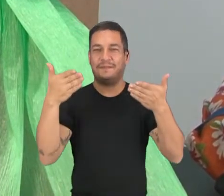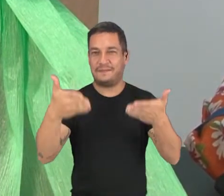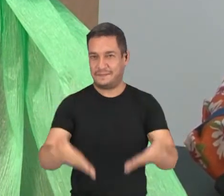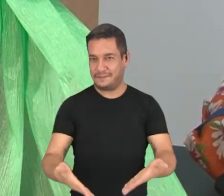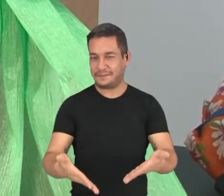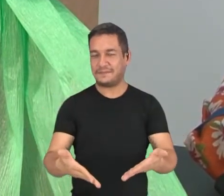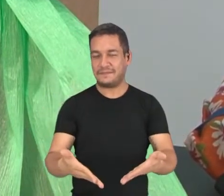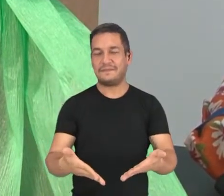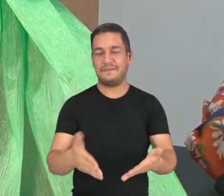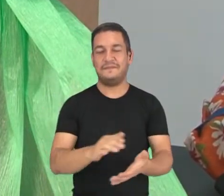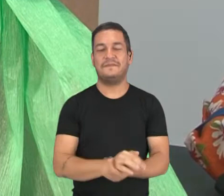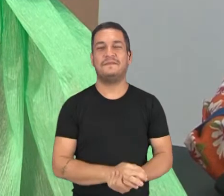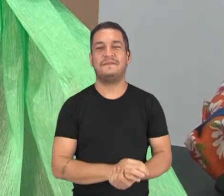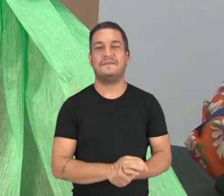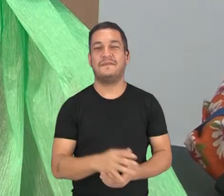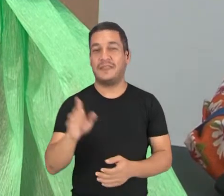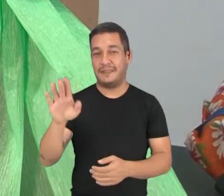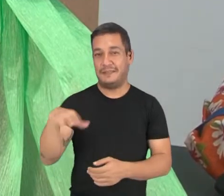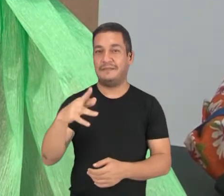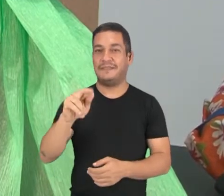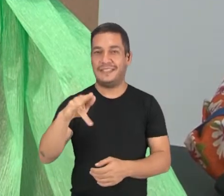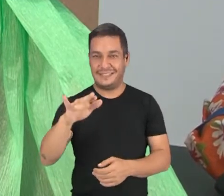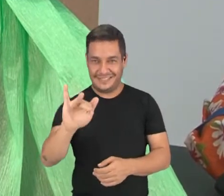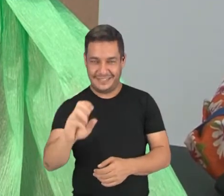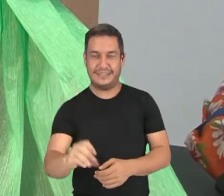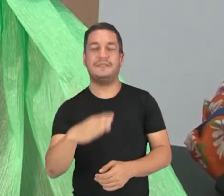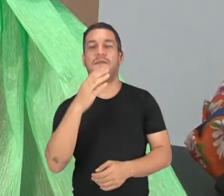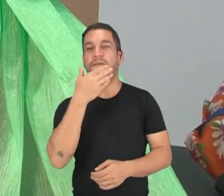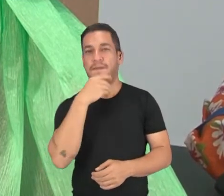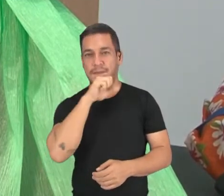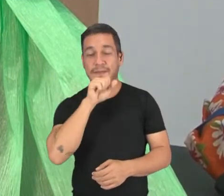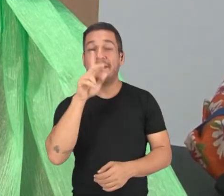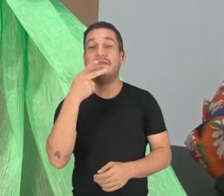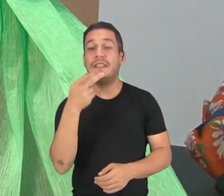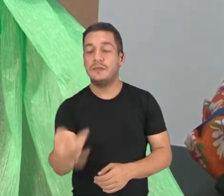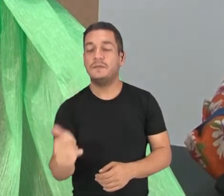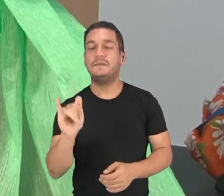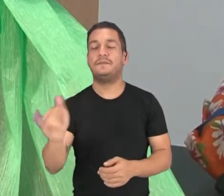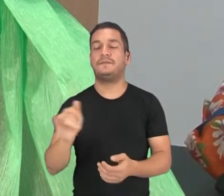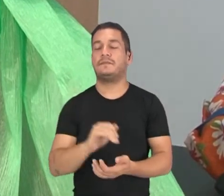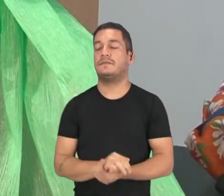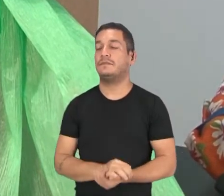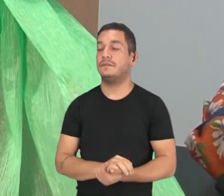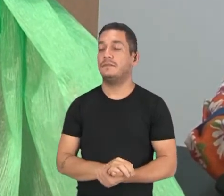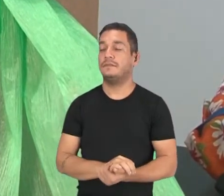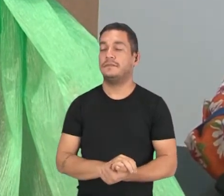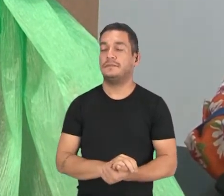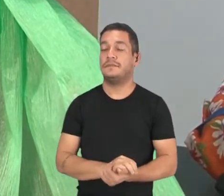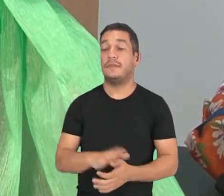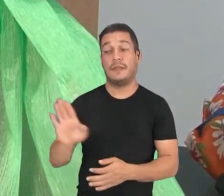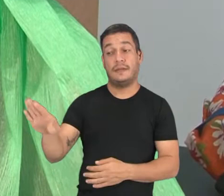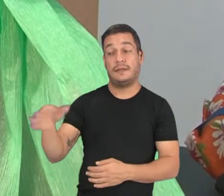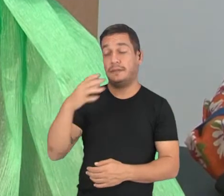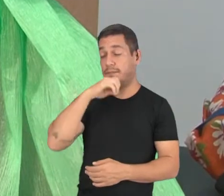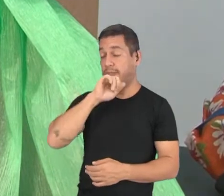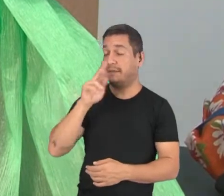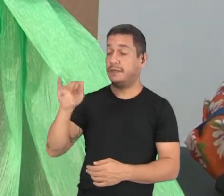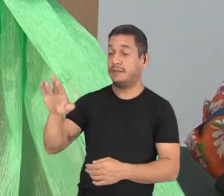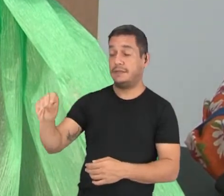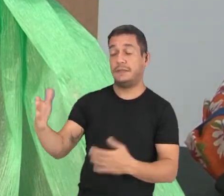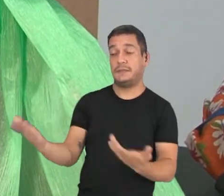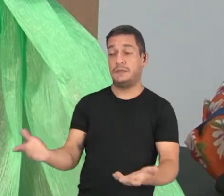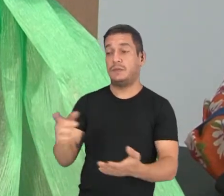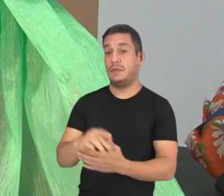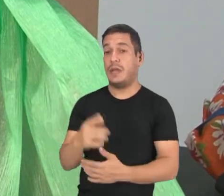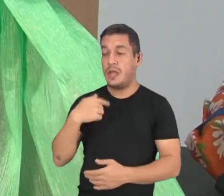para o Francisco, pai Francisco, e falou para ele. Pai Francisco, meu filho,